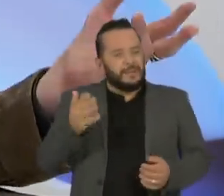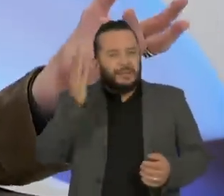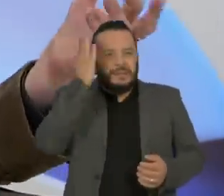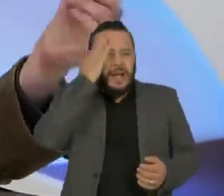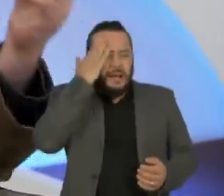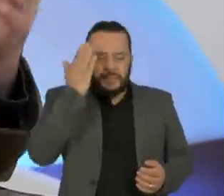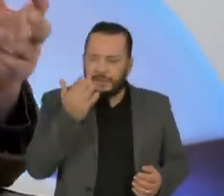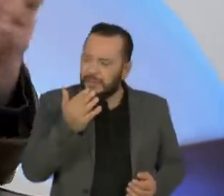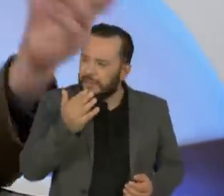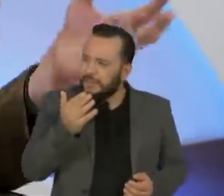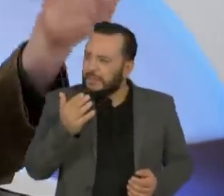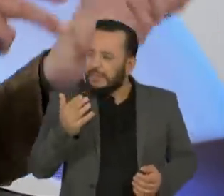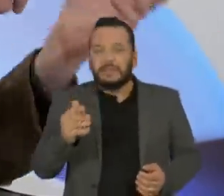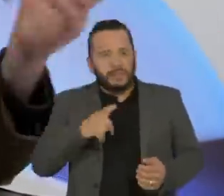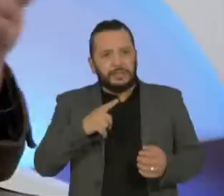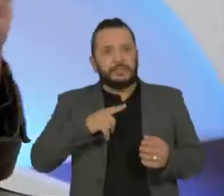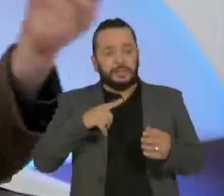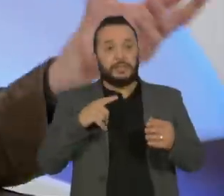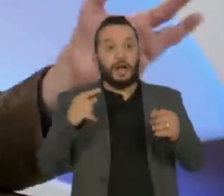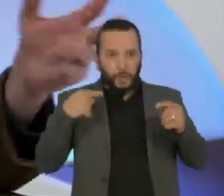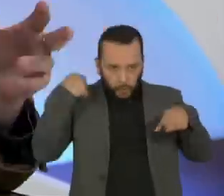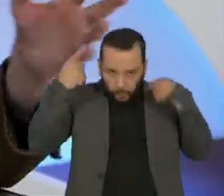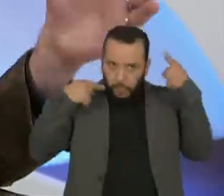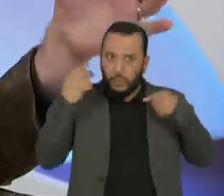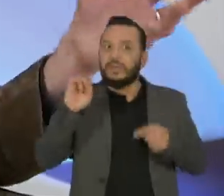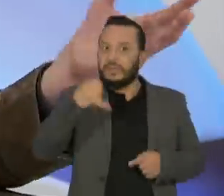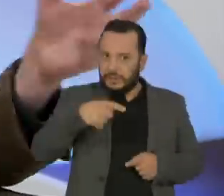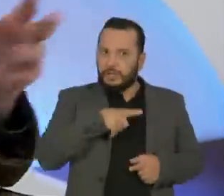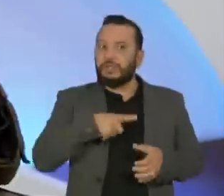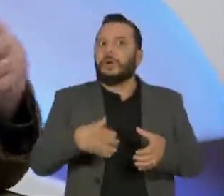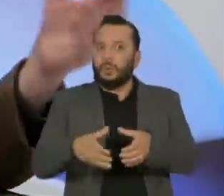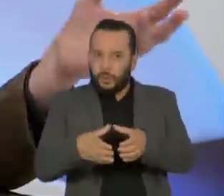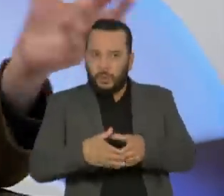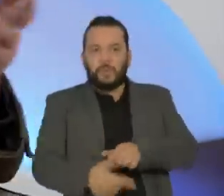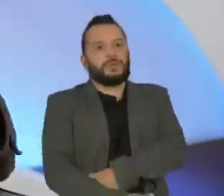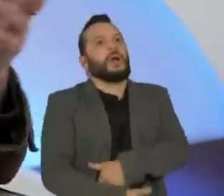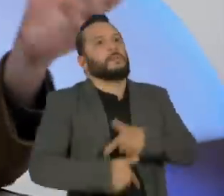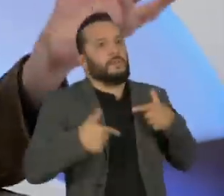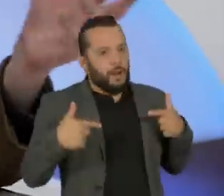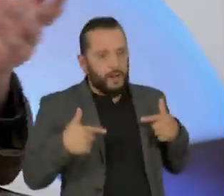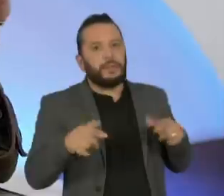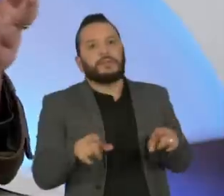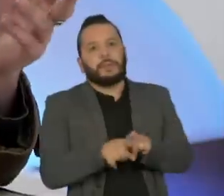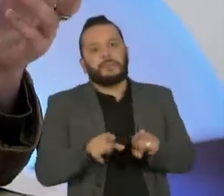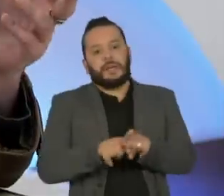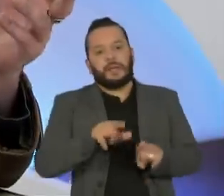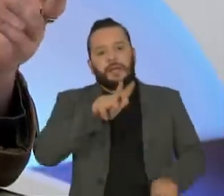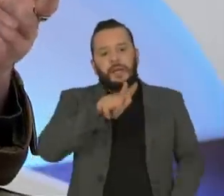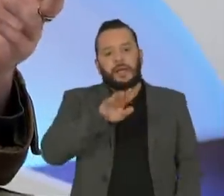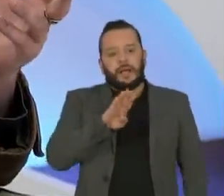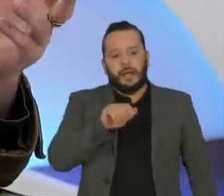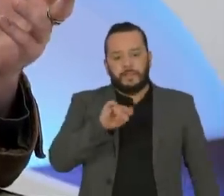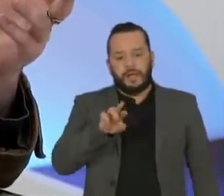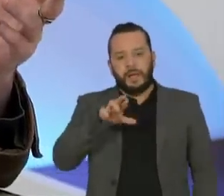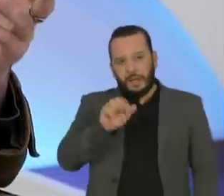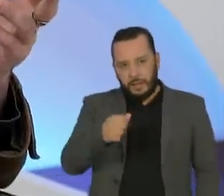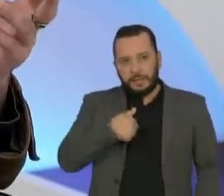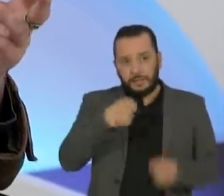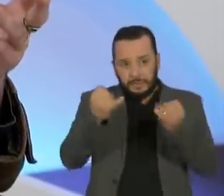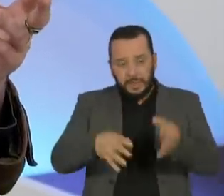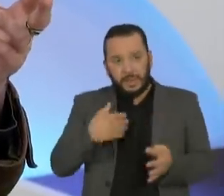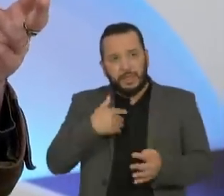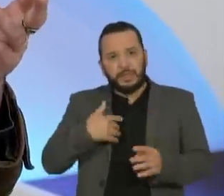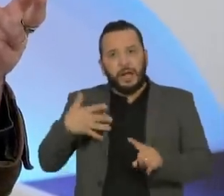existia, existiam realmente grupos armados já, o próprio Gabeira fala sobre aquele discurso do João Goulart,